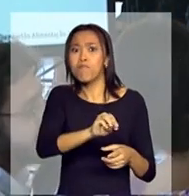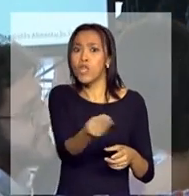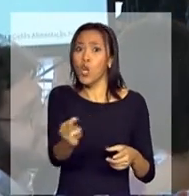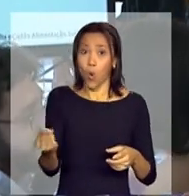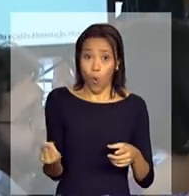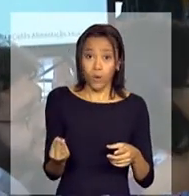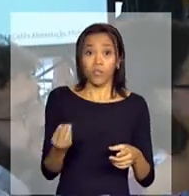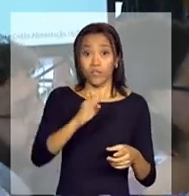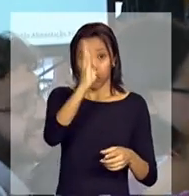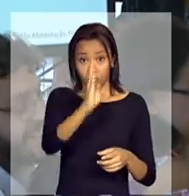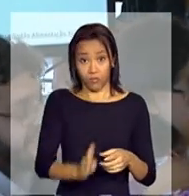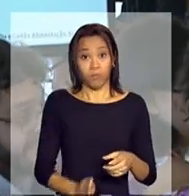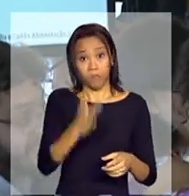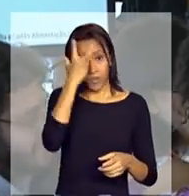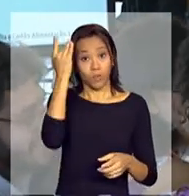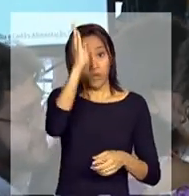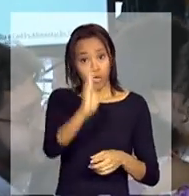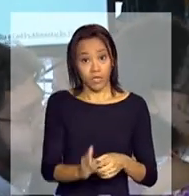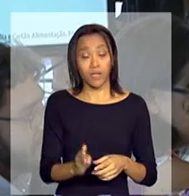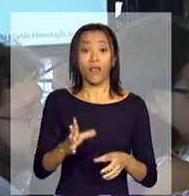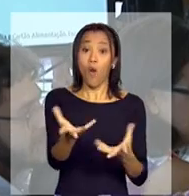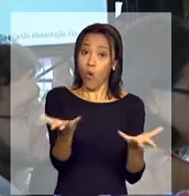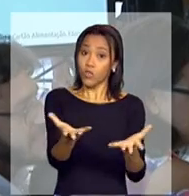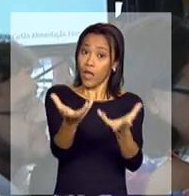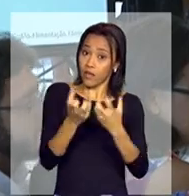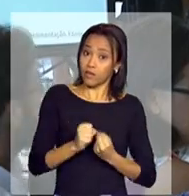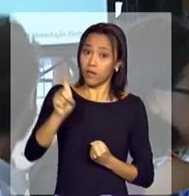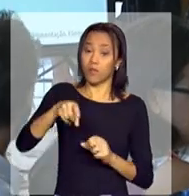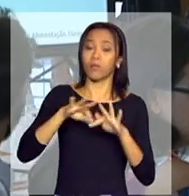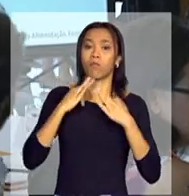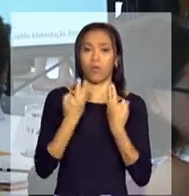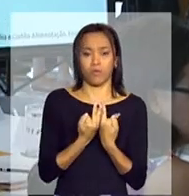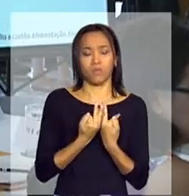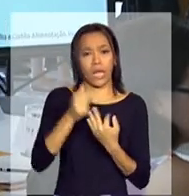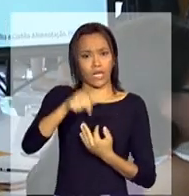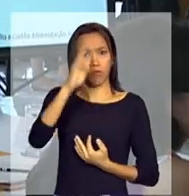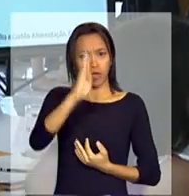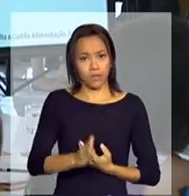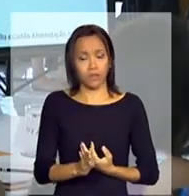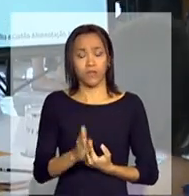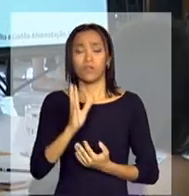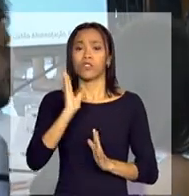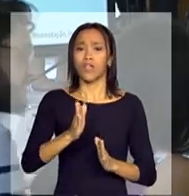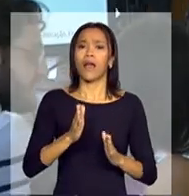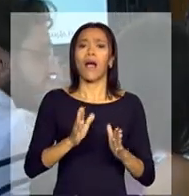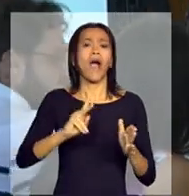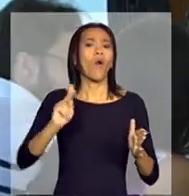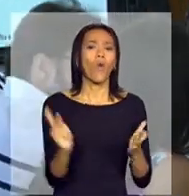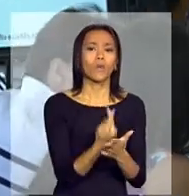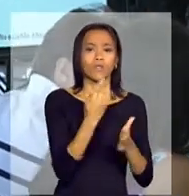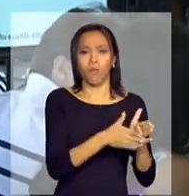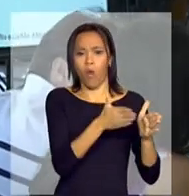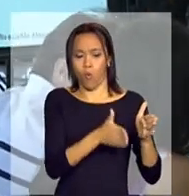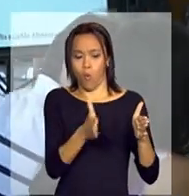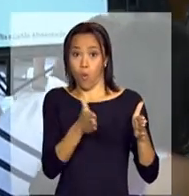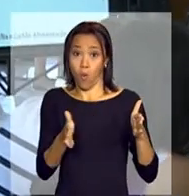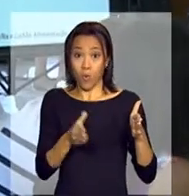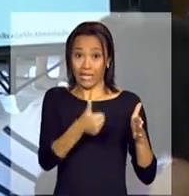quase 50 milhões de brasileiros recebem o Bolsa Família no Brasil. Aconteceu ao longo desses 10 anos.